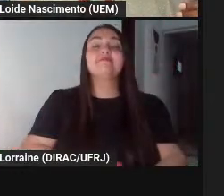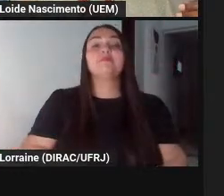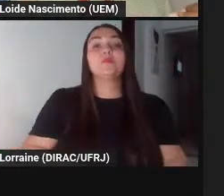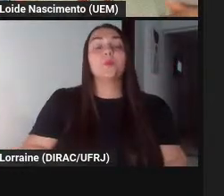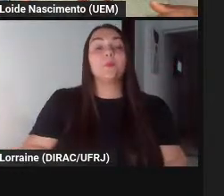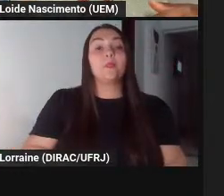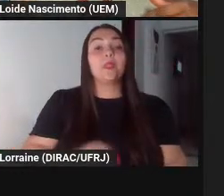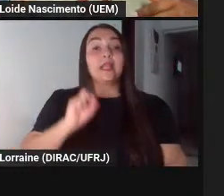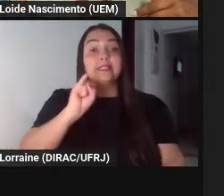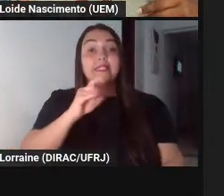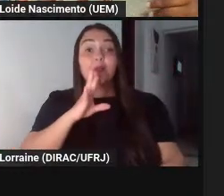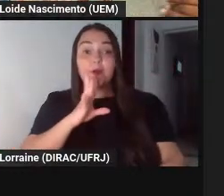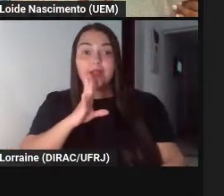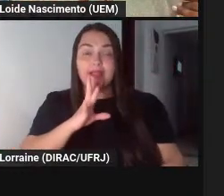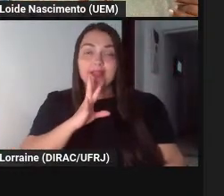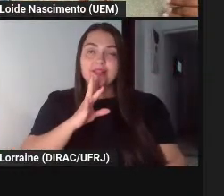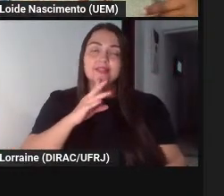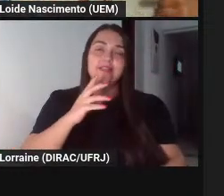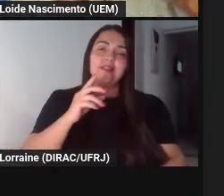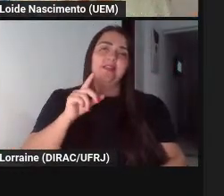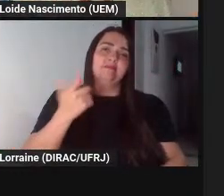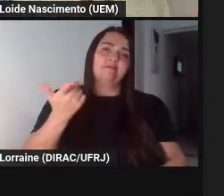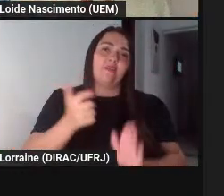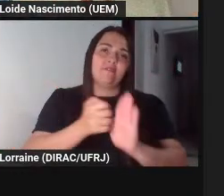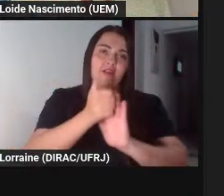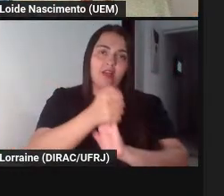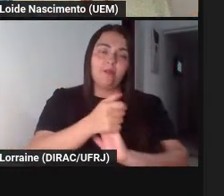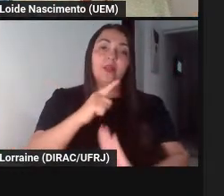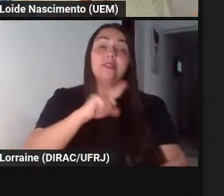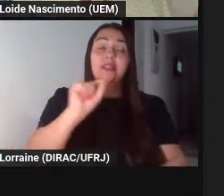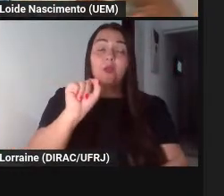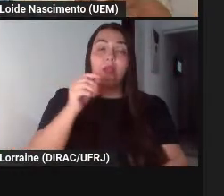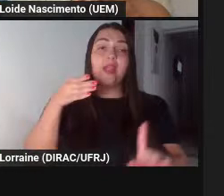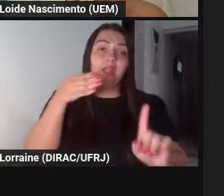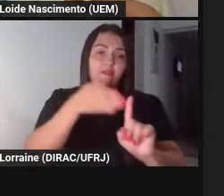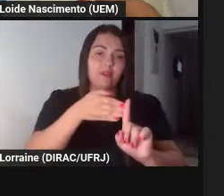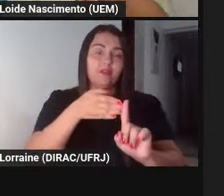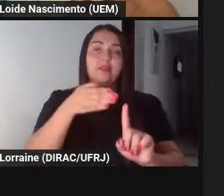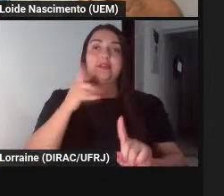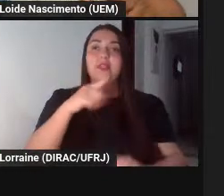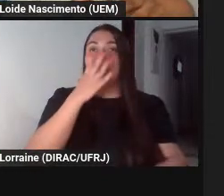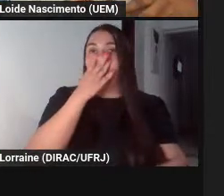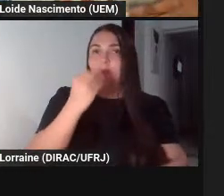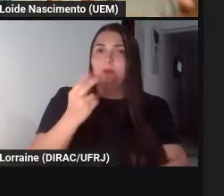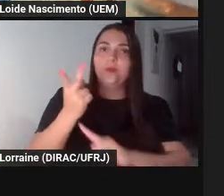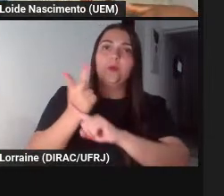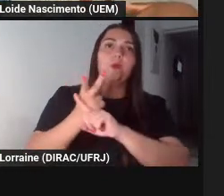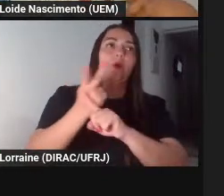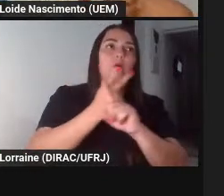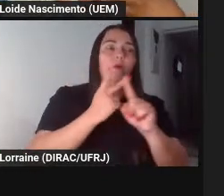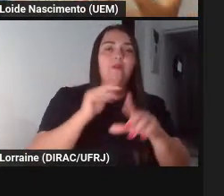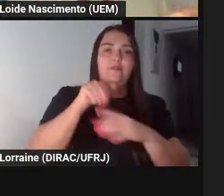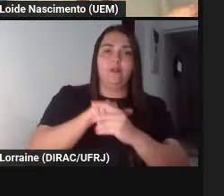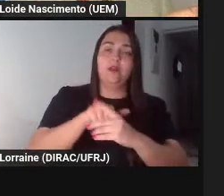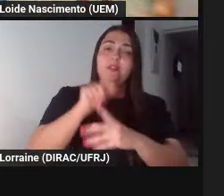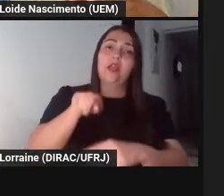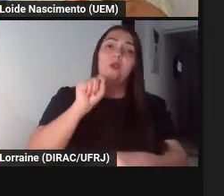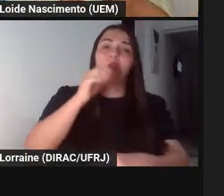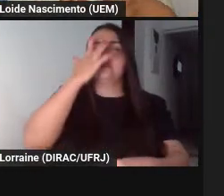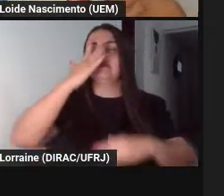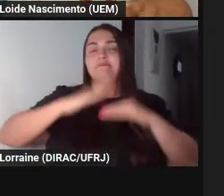quem conhece a fábula fazendo uma referência né dos lobos que estão a caça de votos seriam naturalmente os políticos os